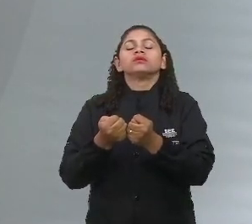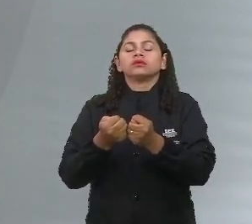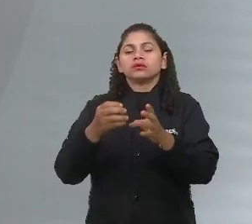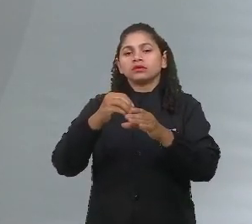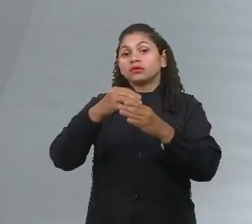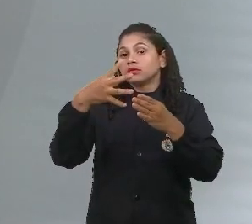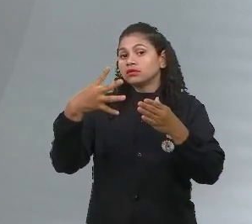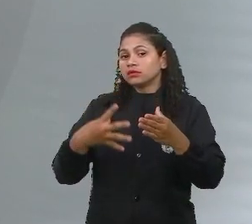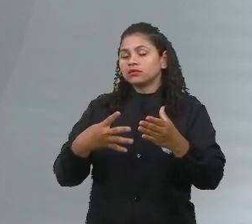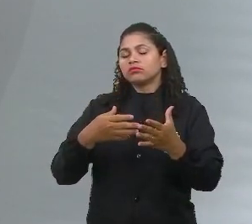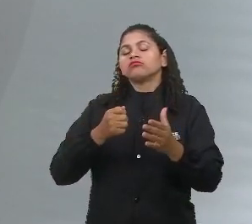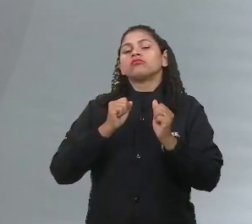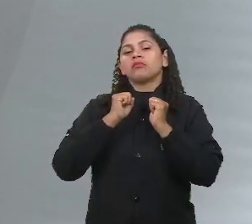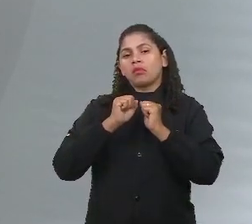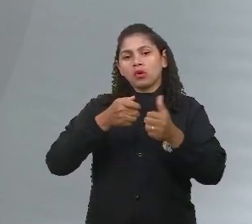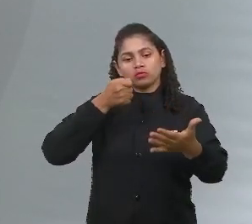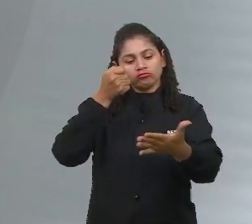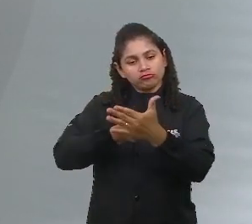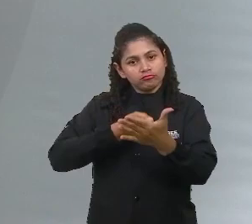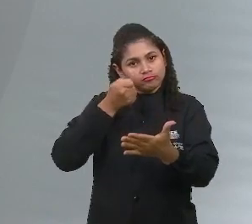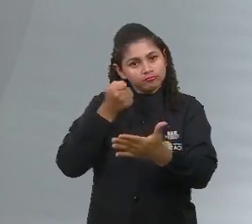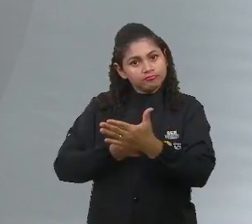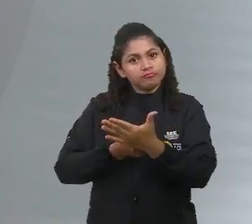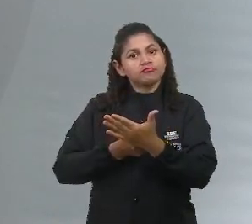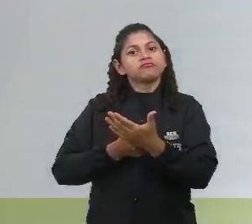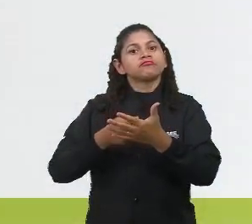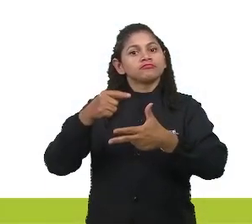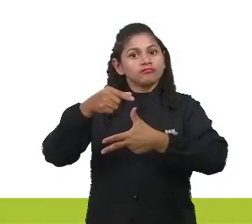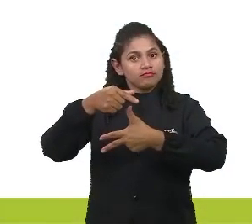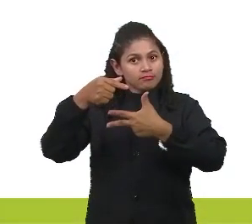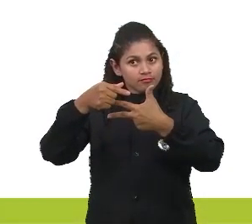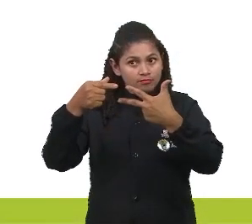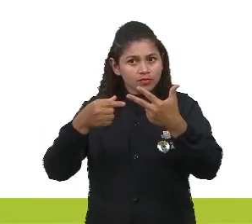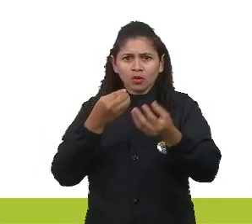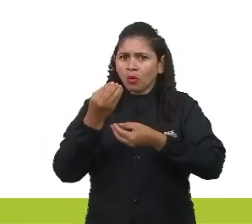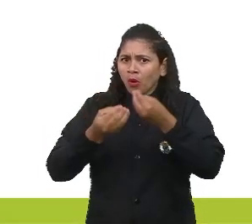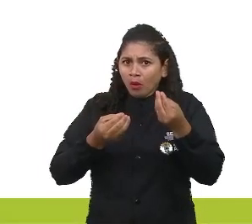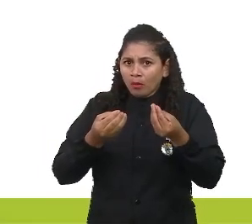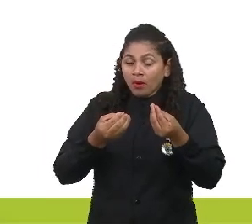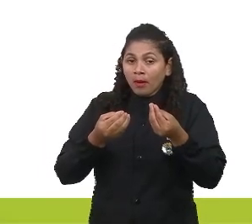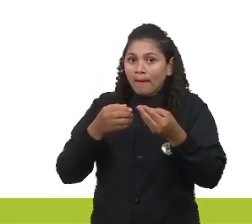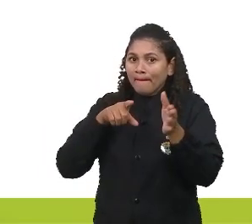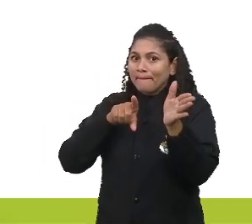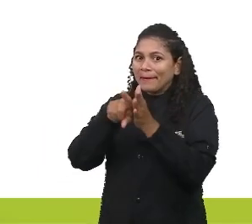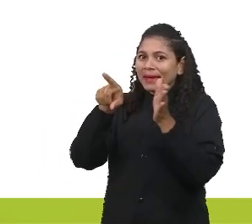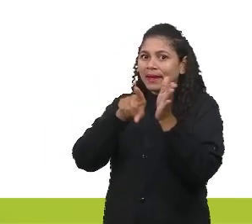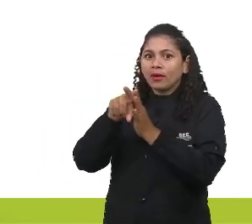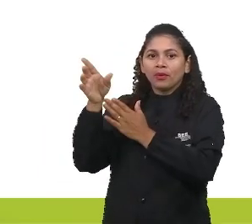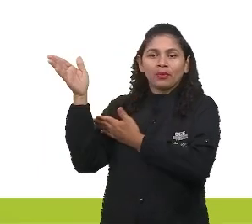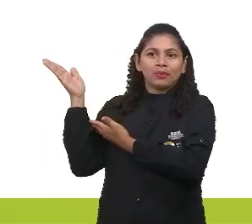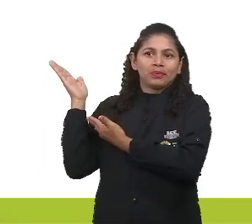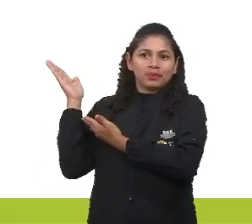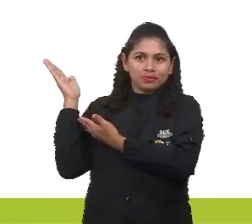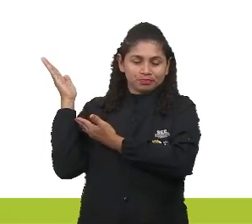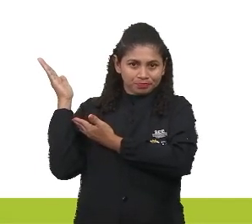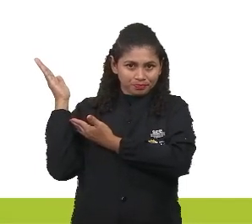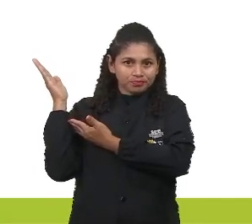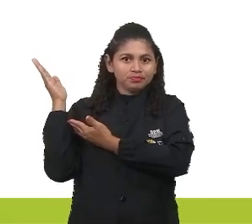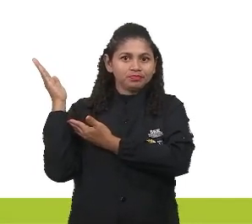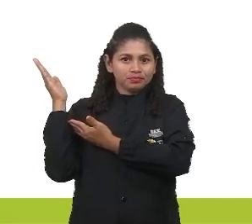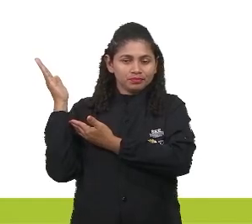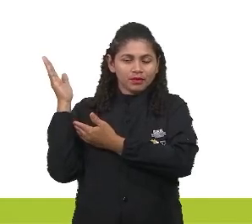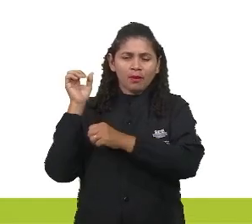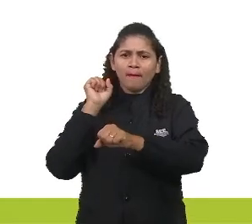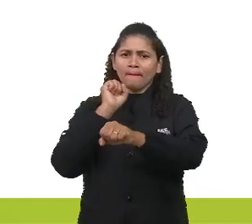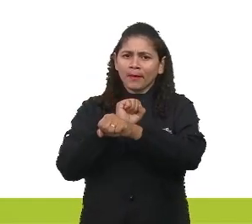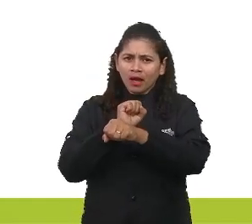que pode ser cobrado no ANEM. De que forma? Dessa seguinte forma aqui, ó. Questão fresquinha. Eu vou deixar você